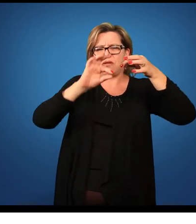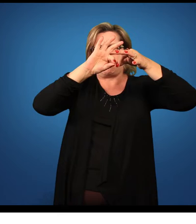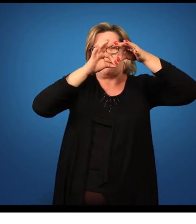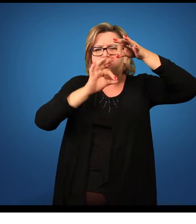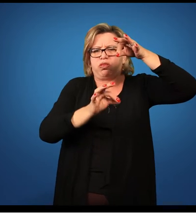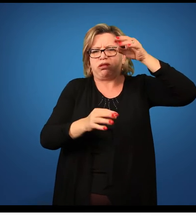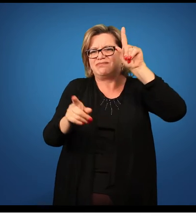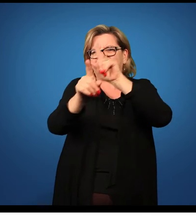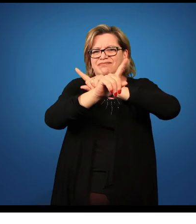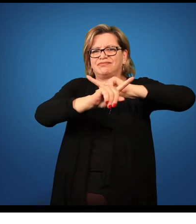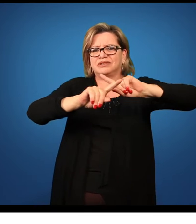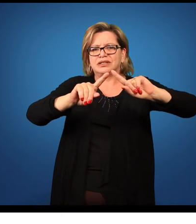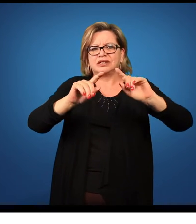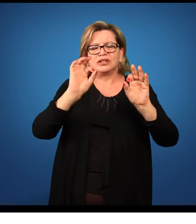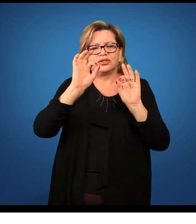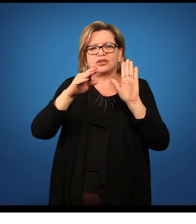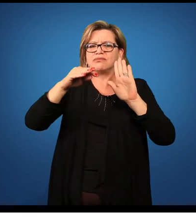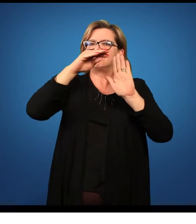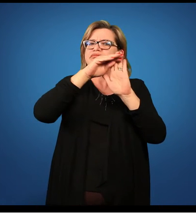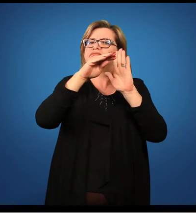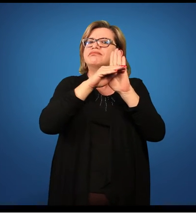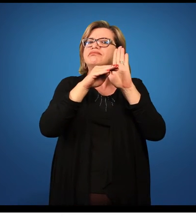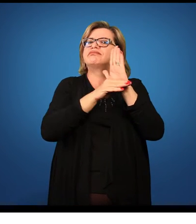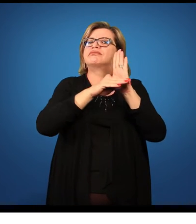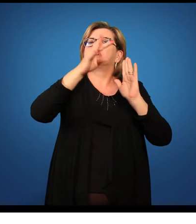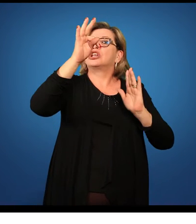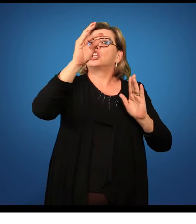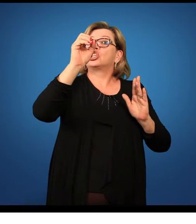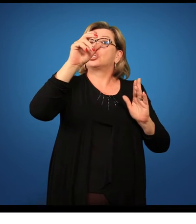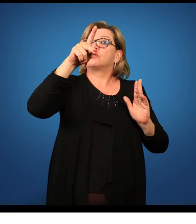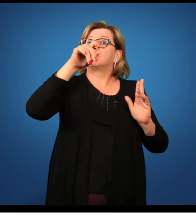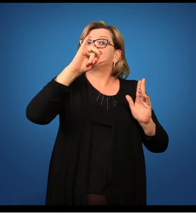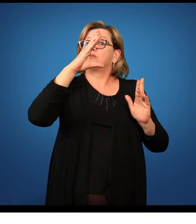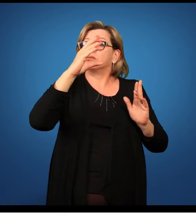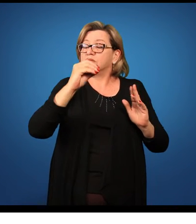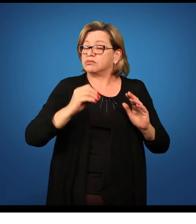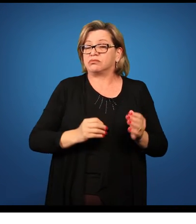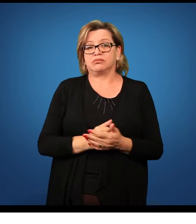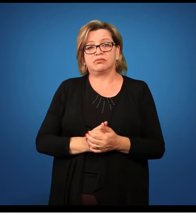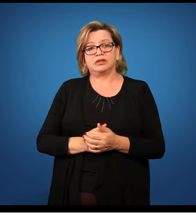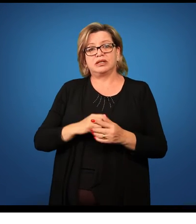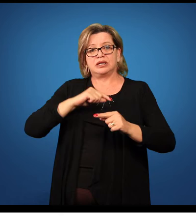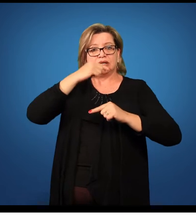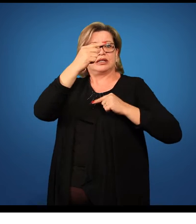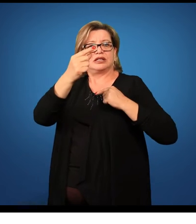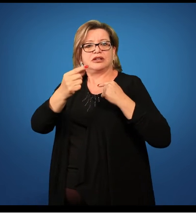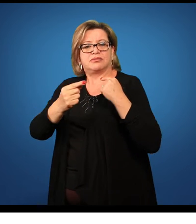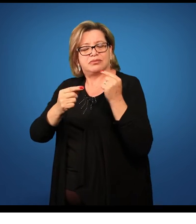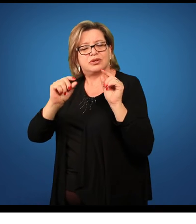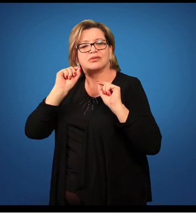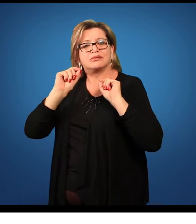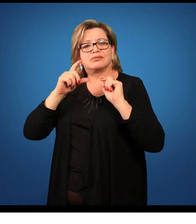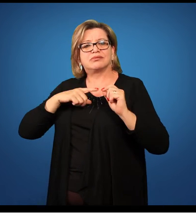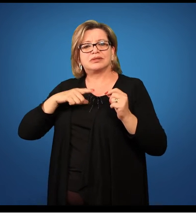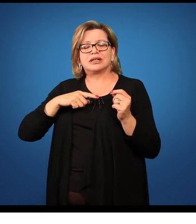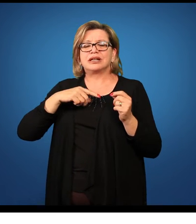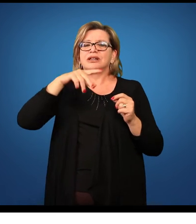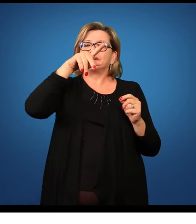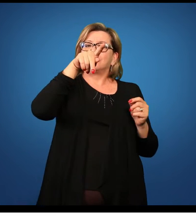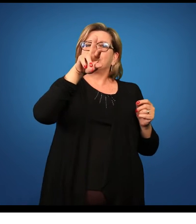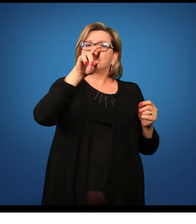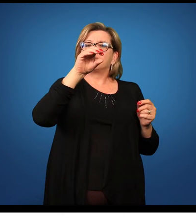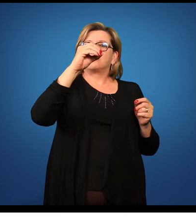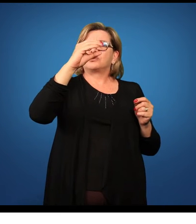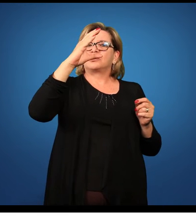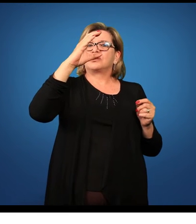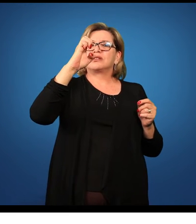tudo o que vocês vão fazer. Vocês vão colocar só os tópicos a serem trabalhados. E depois vem os procedimentos metodológicos.